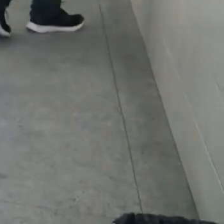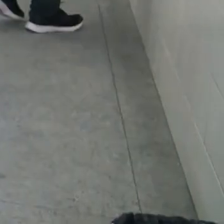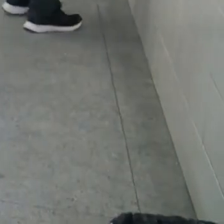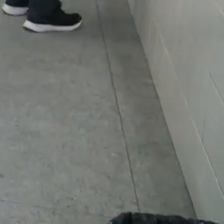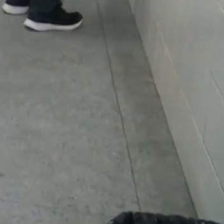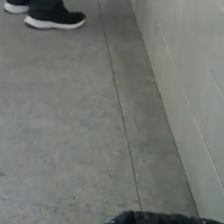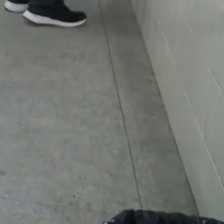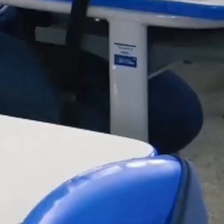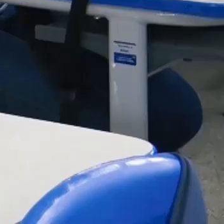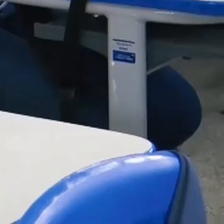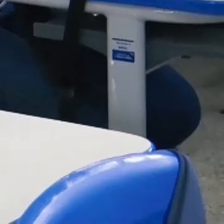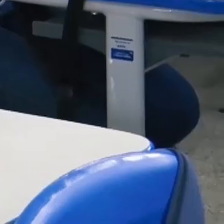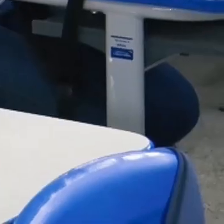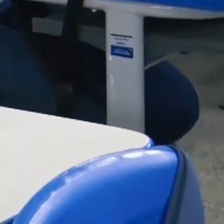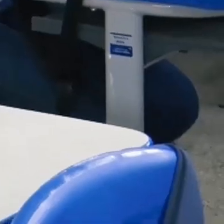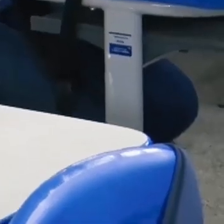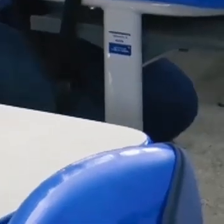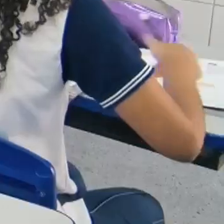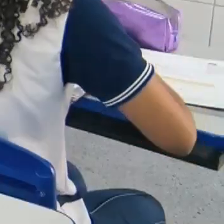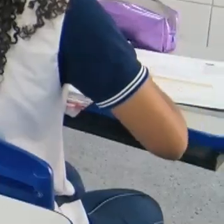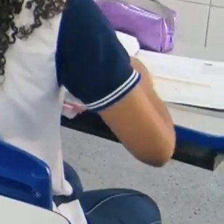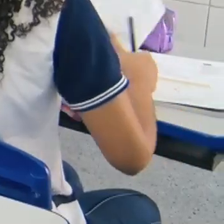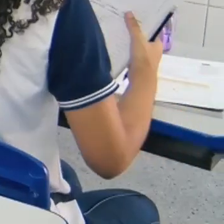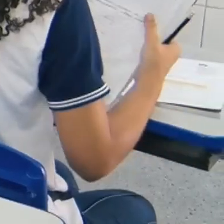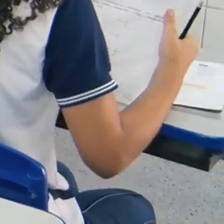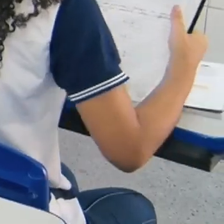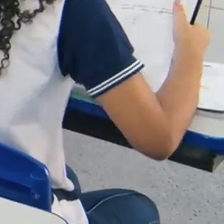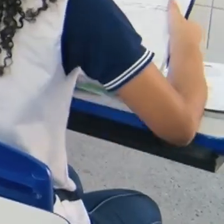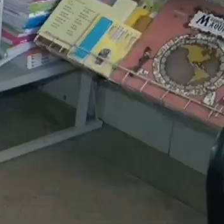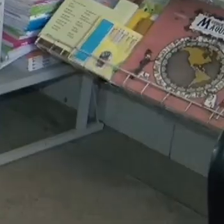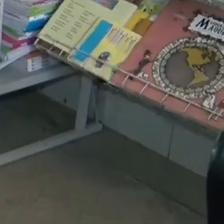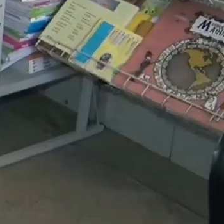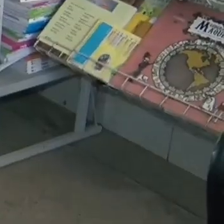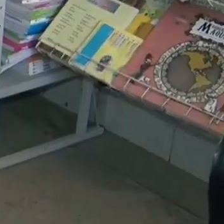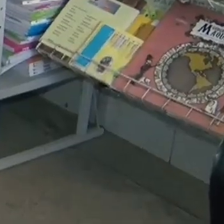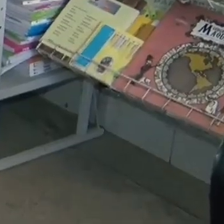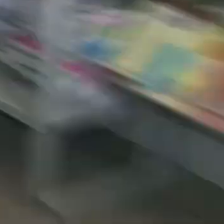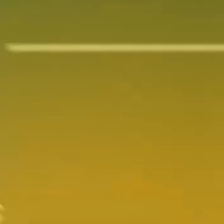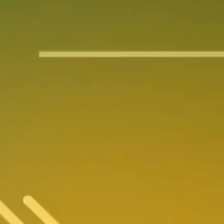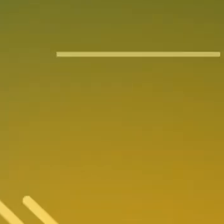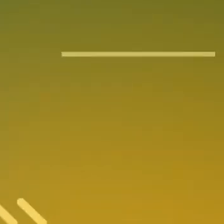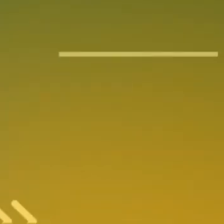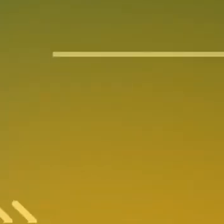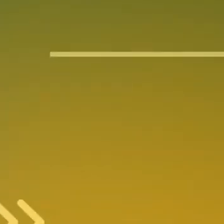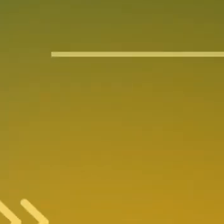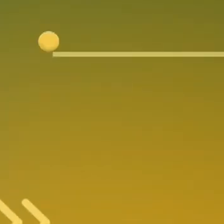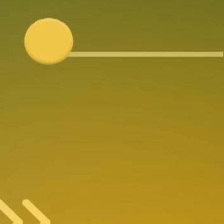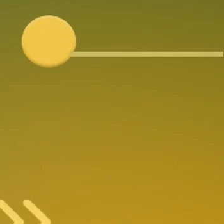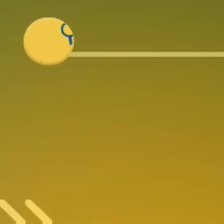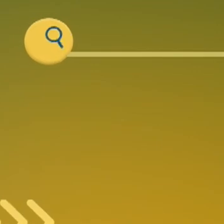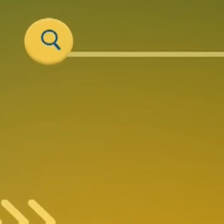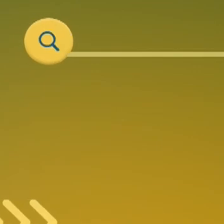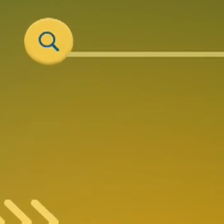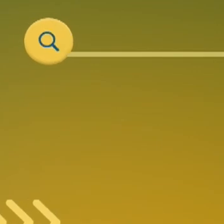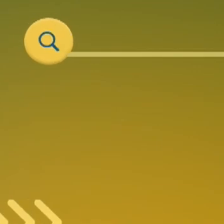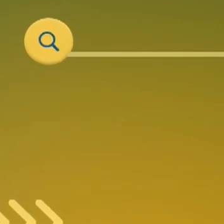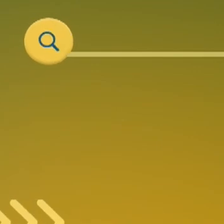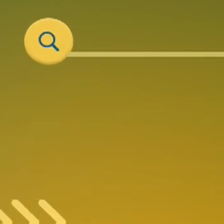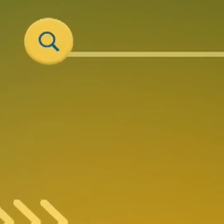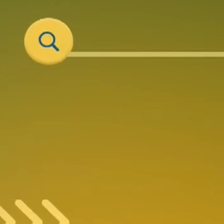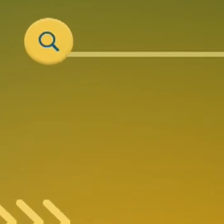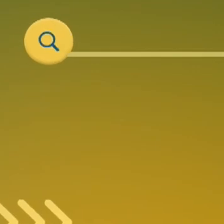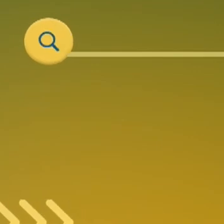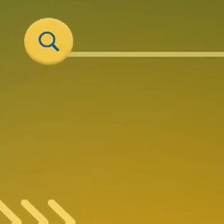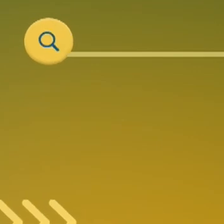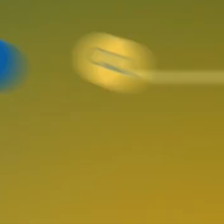A meta é alcançar os indicadores do IDEB nos anos iniciais e finais do ensino fundamental. Educação, a essência do